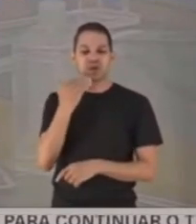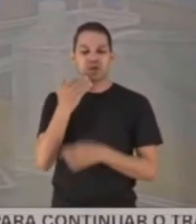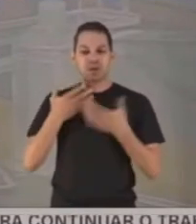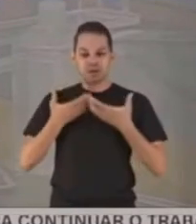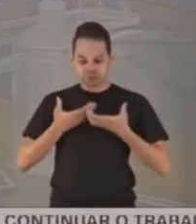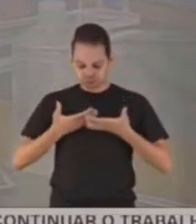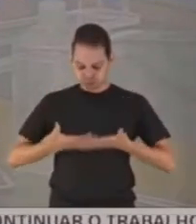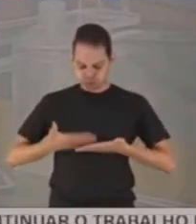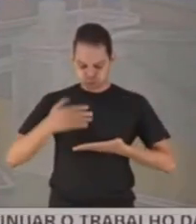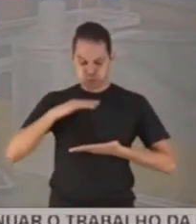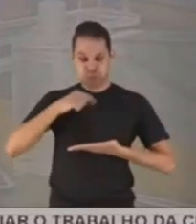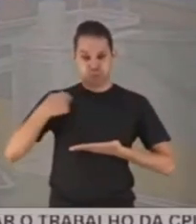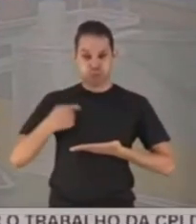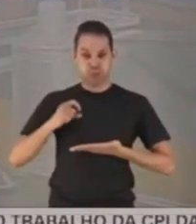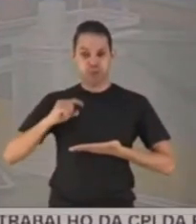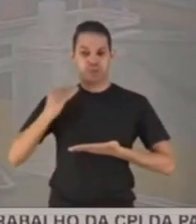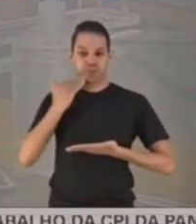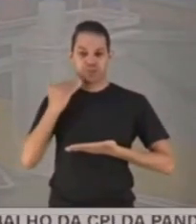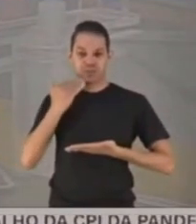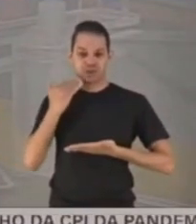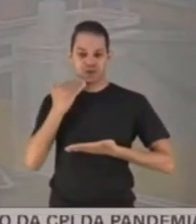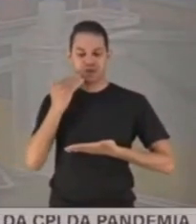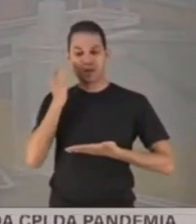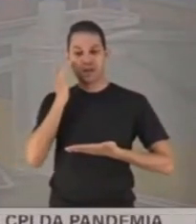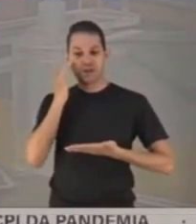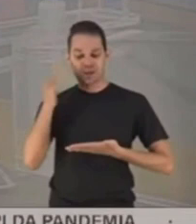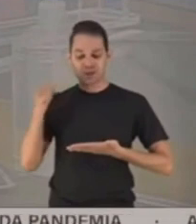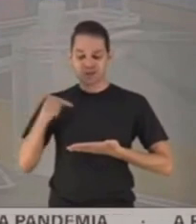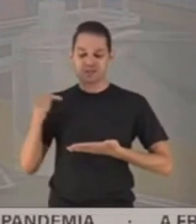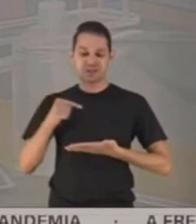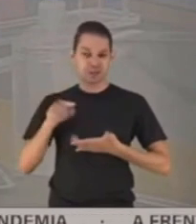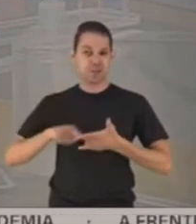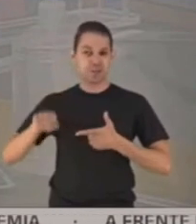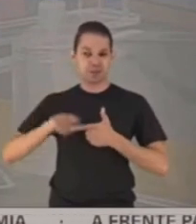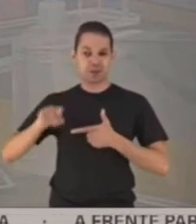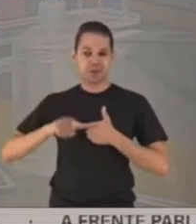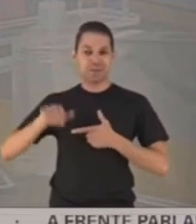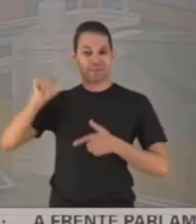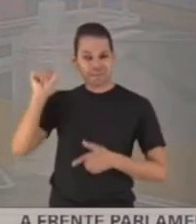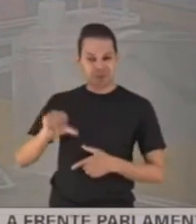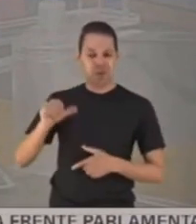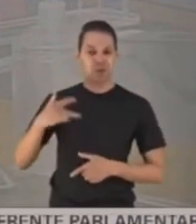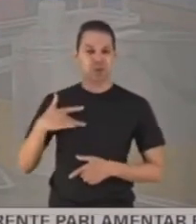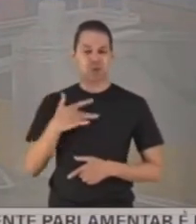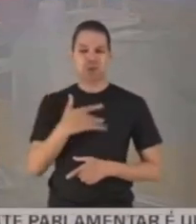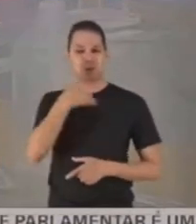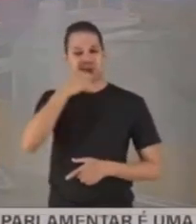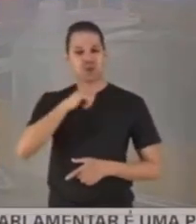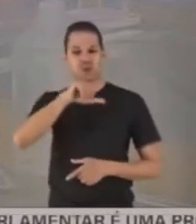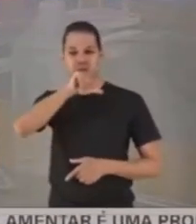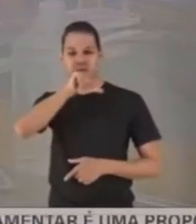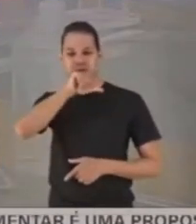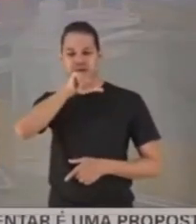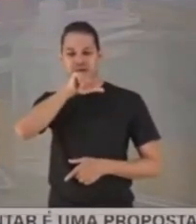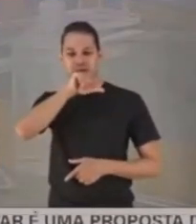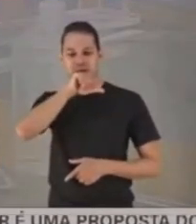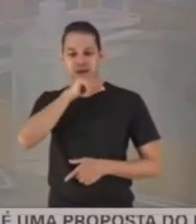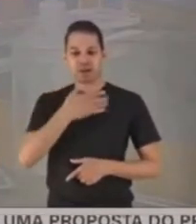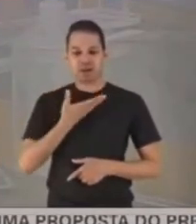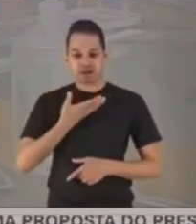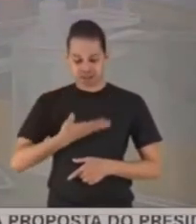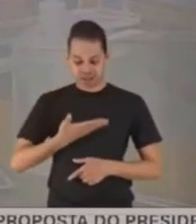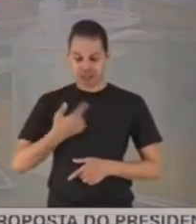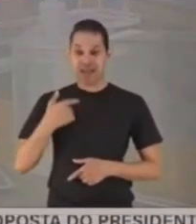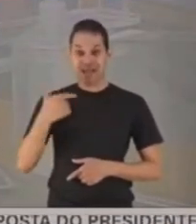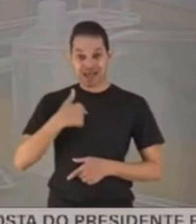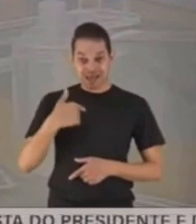ficava embaixo. Então, eu acho que isso, com certeza, deve ter agravado o quadro de saúde dela, tanto que esse detalhe, quem percebeu,